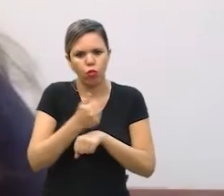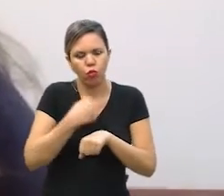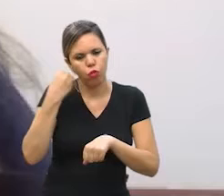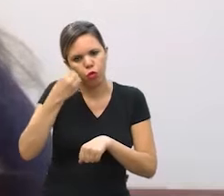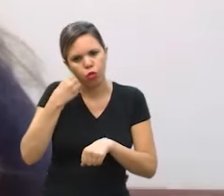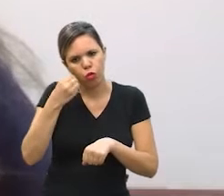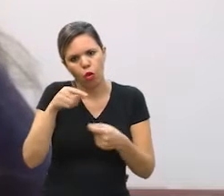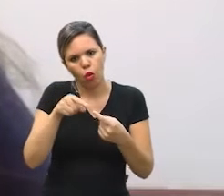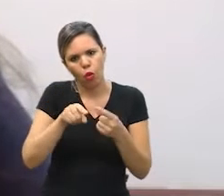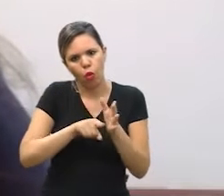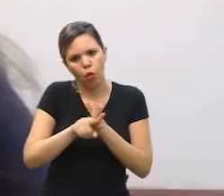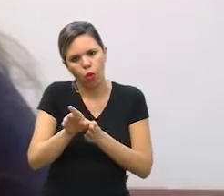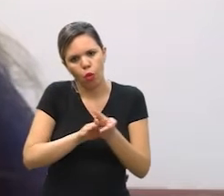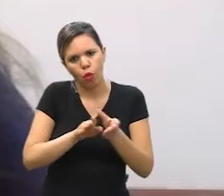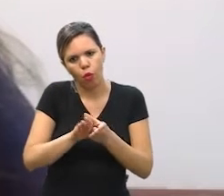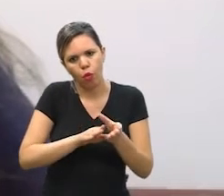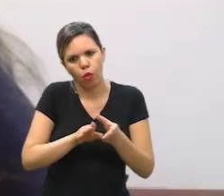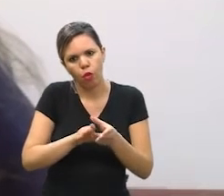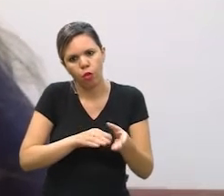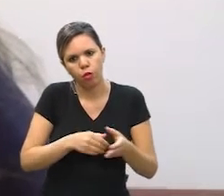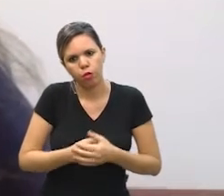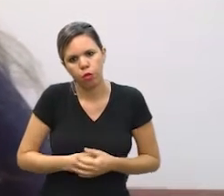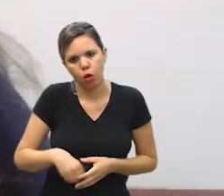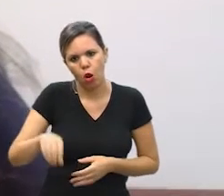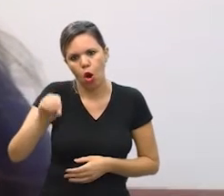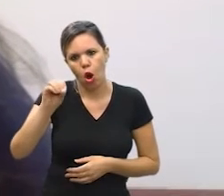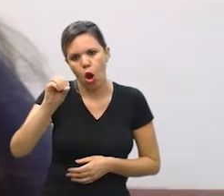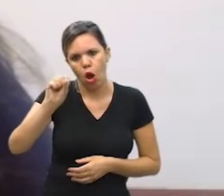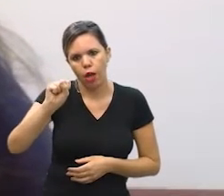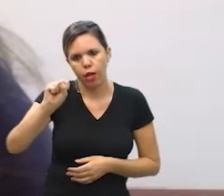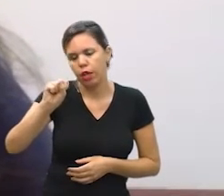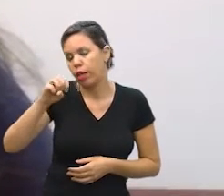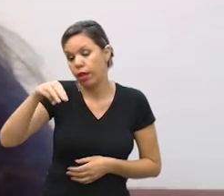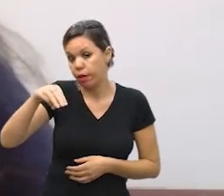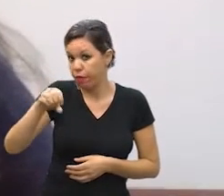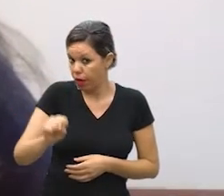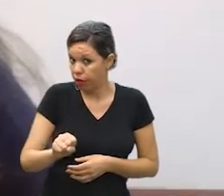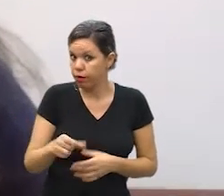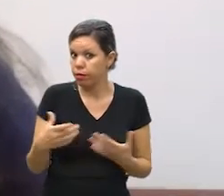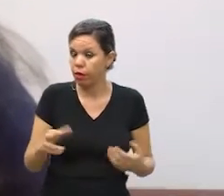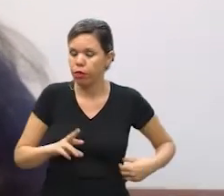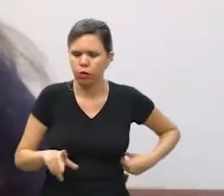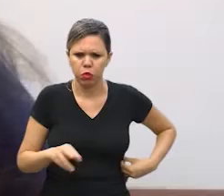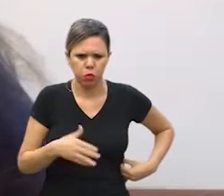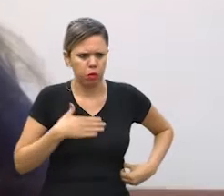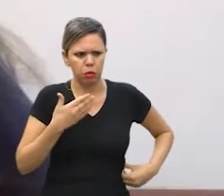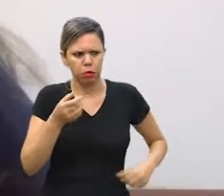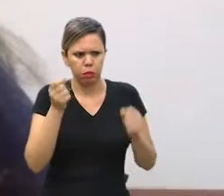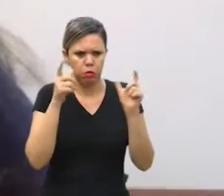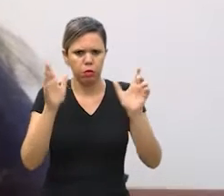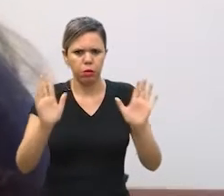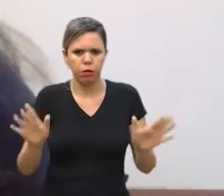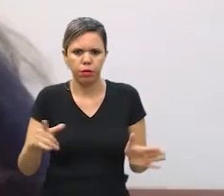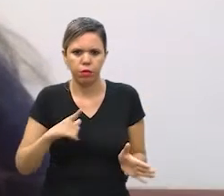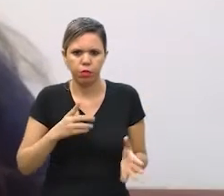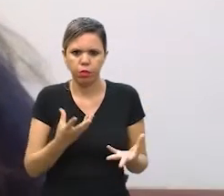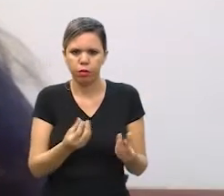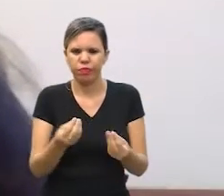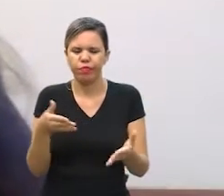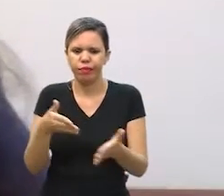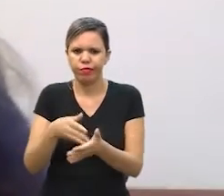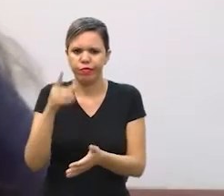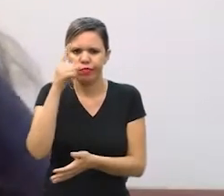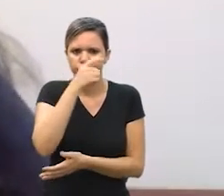de acordo com a recomendação da OMS então não é de surpreender que a gente tenha tanta